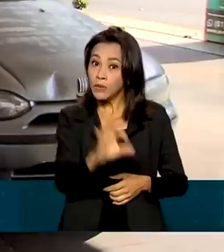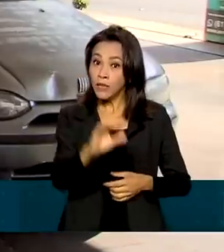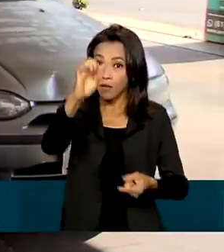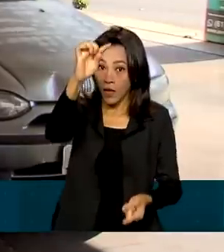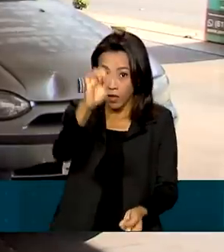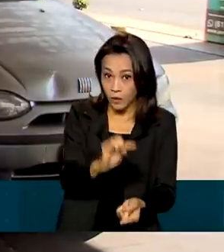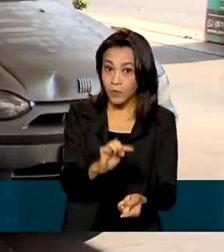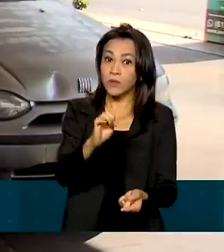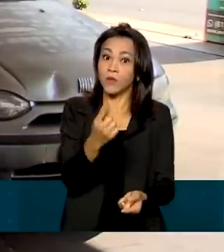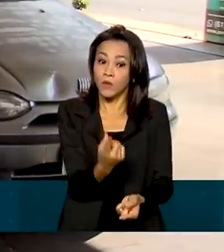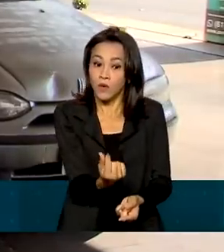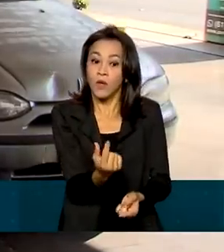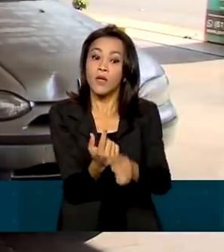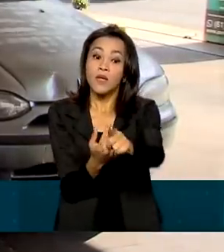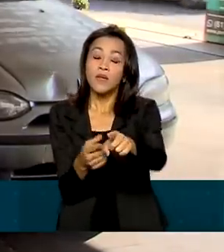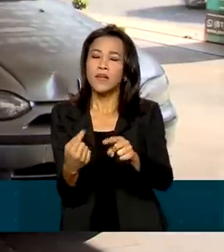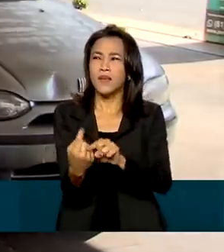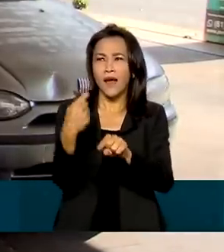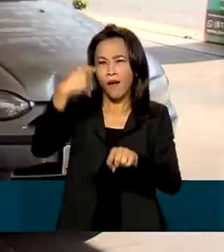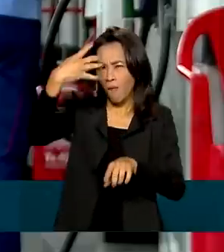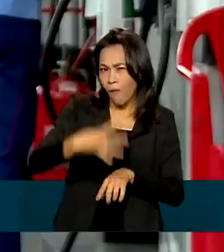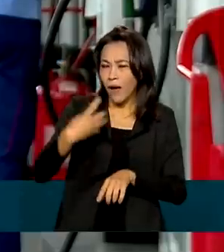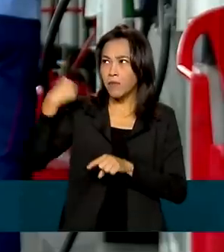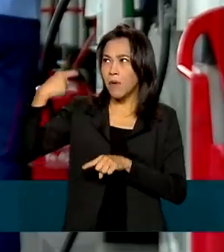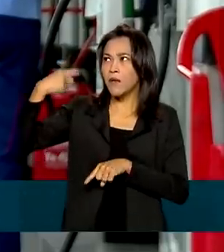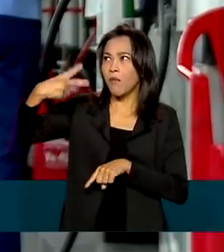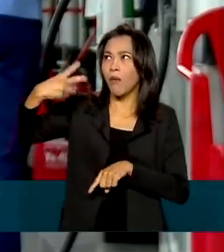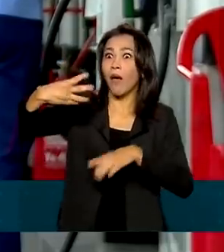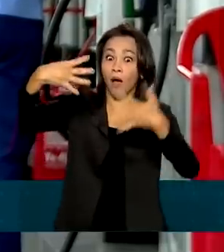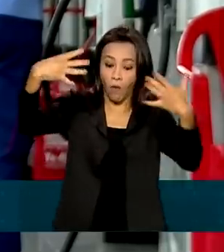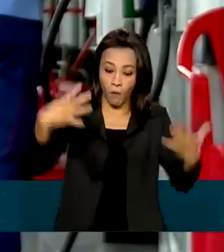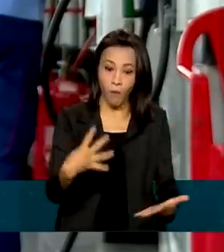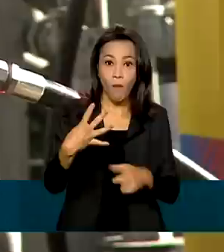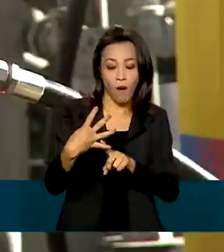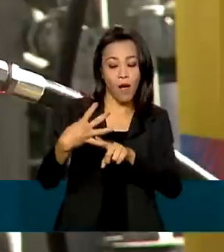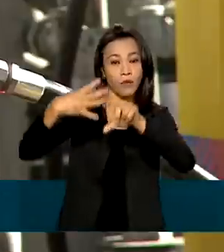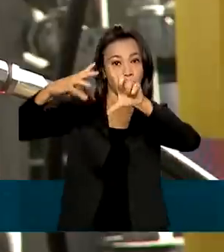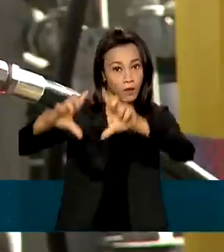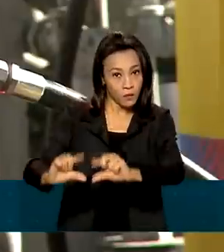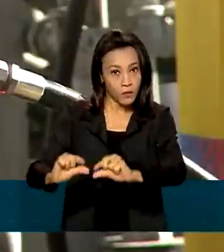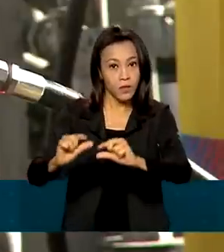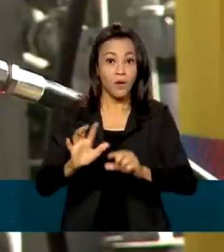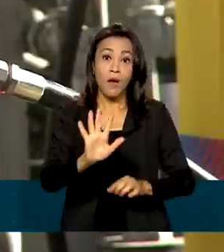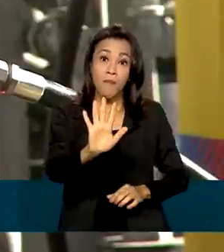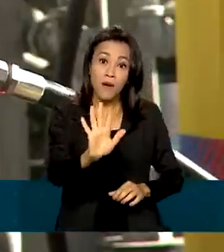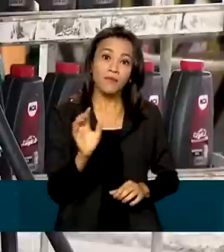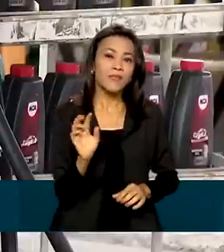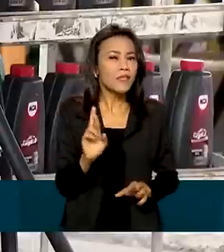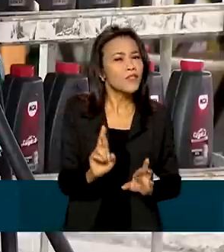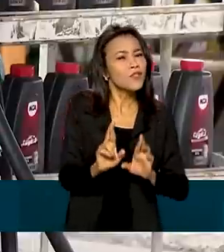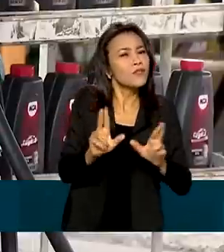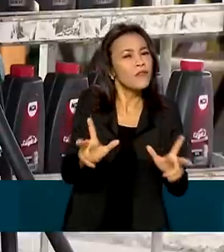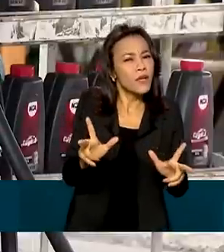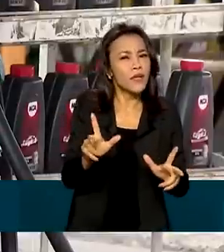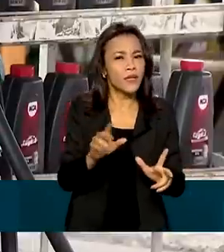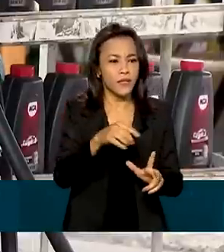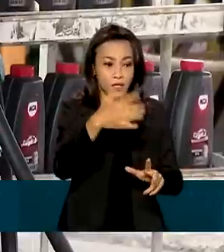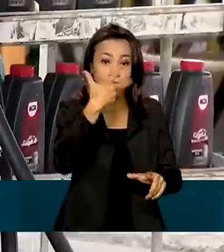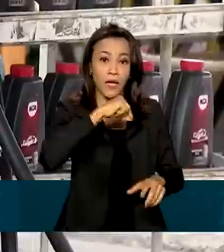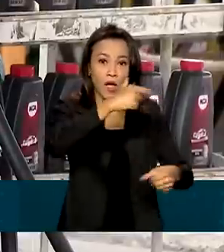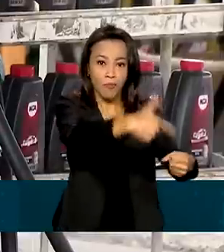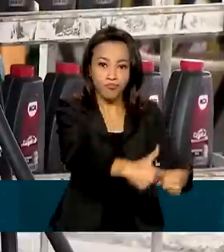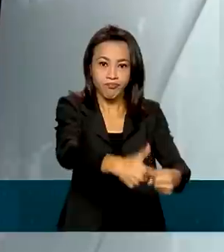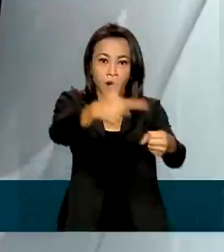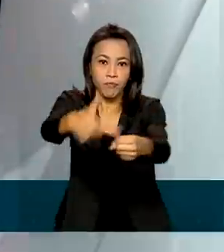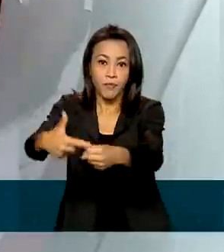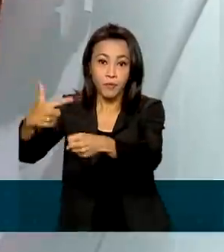passado e a quarta desde o mês de julho. Só que o preço na bomba para o consumidor deve aparecer um pouco diferente. É que, na verdade, esse combustível que